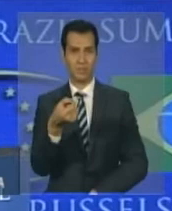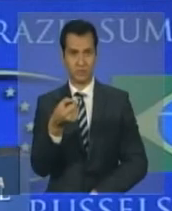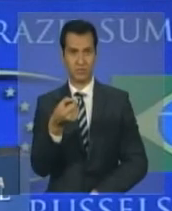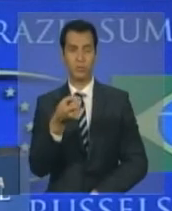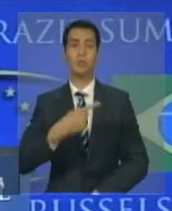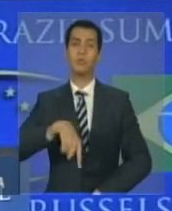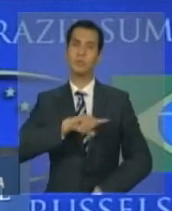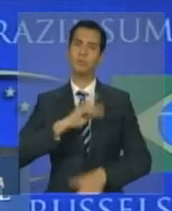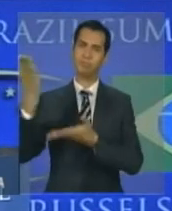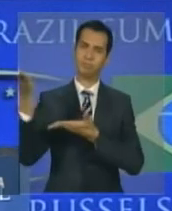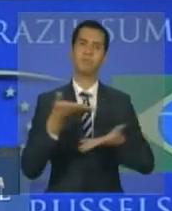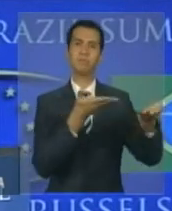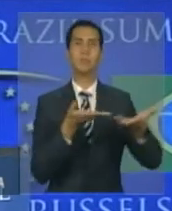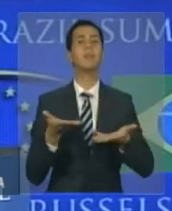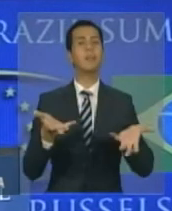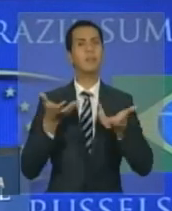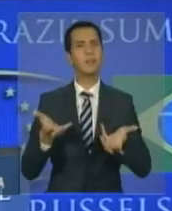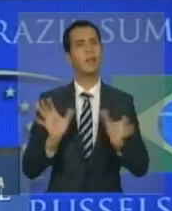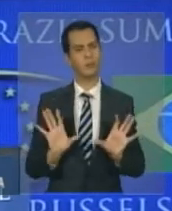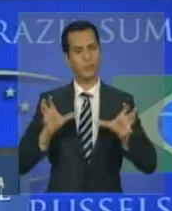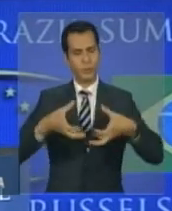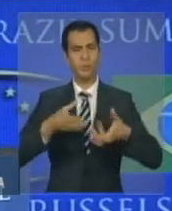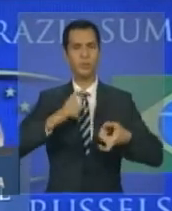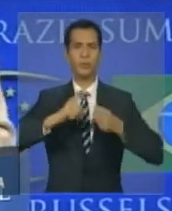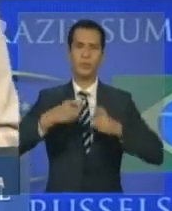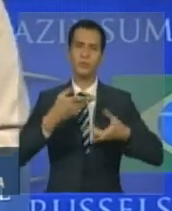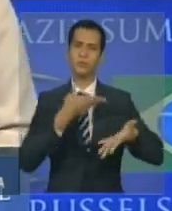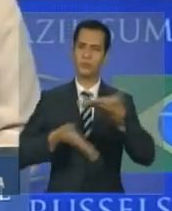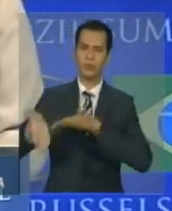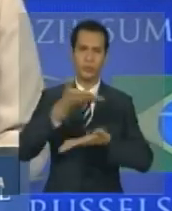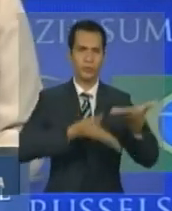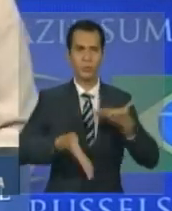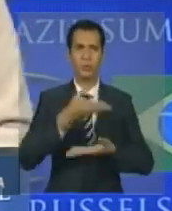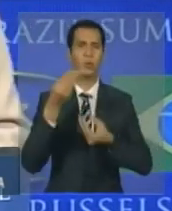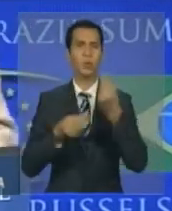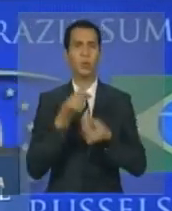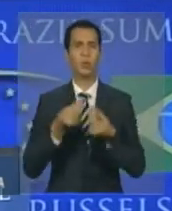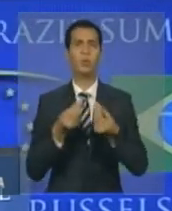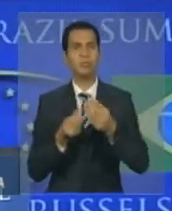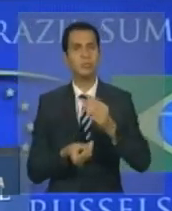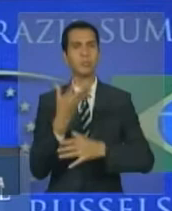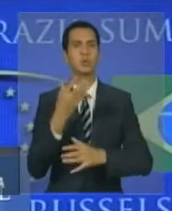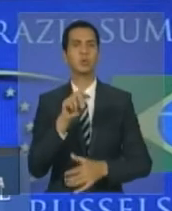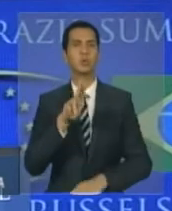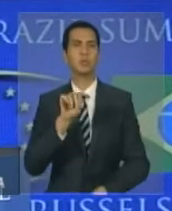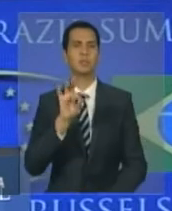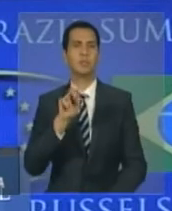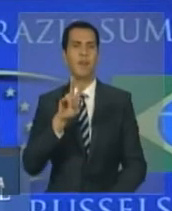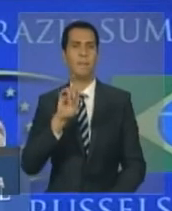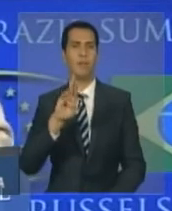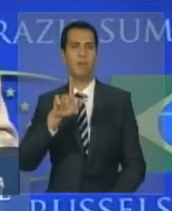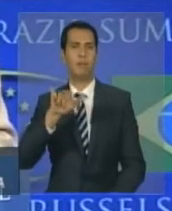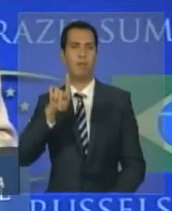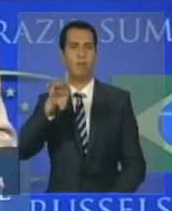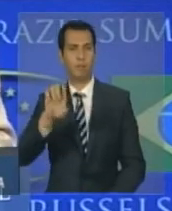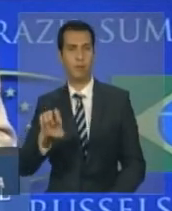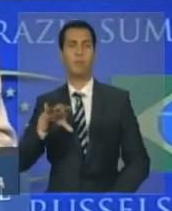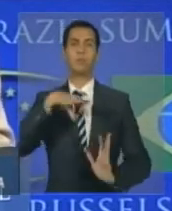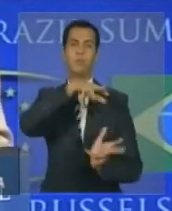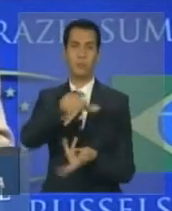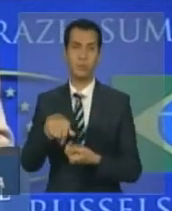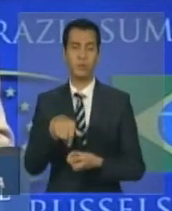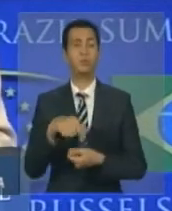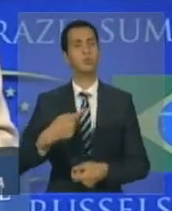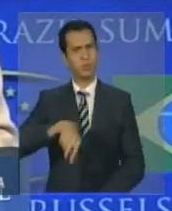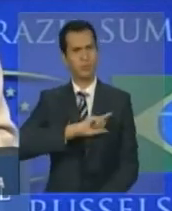novo modelo de sustentabilidade. Sem sombra de dúvida, os compromissos da União Europeia com a mudança do clima e o